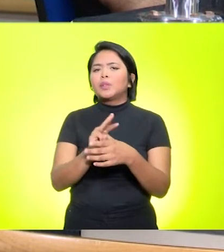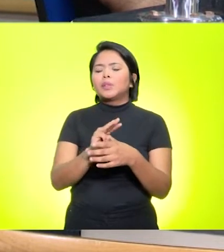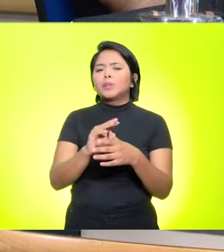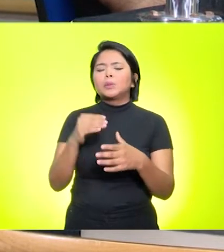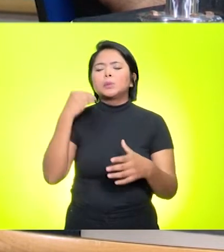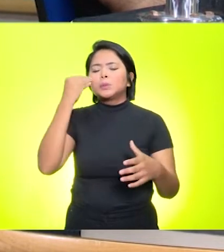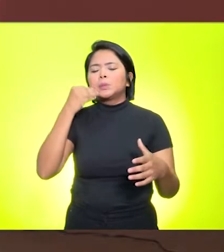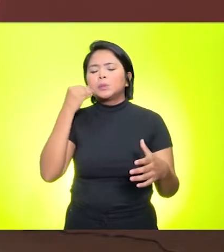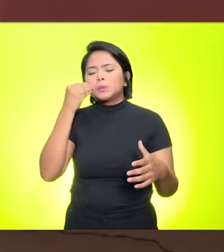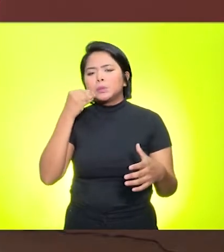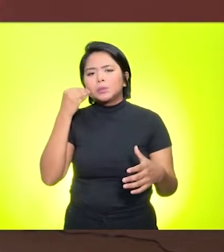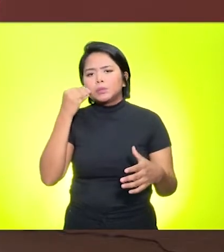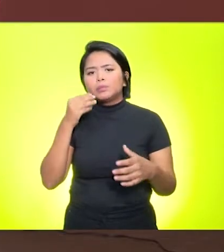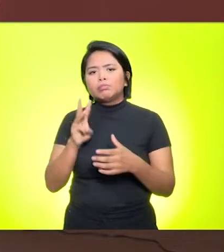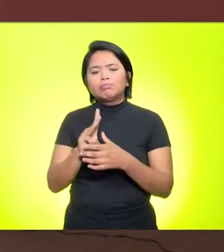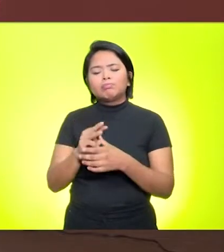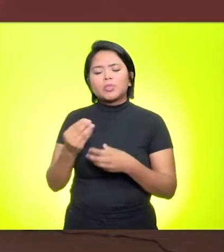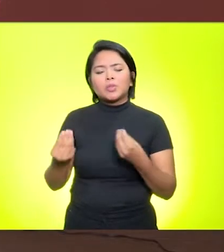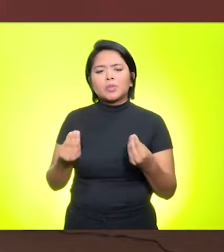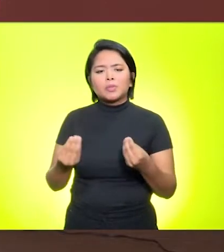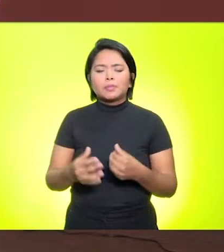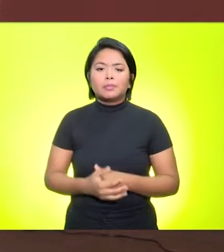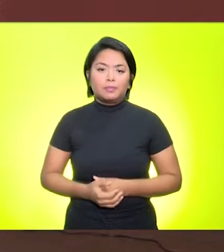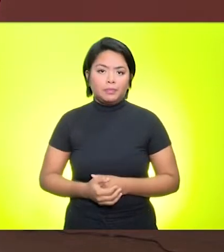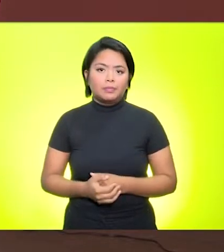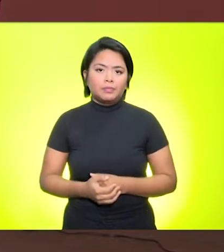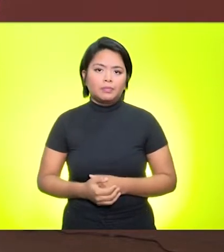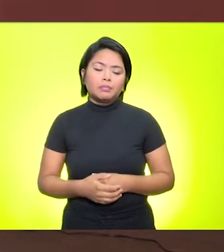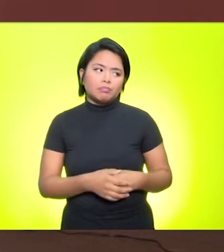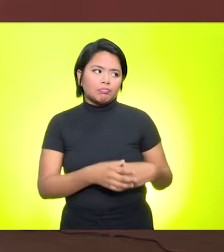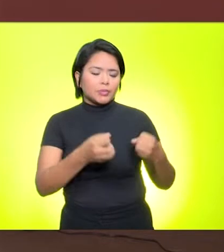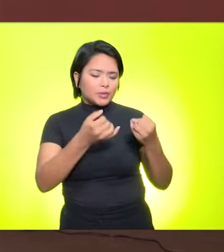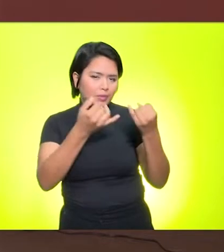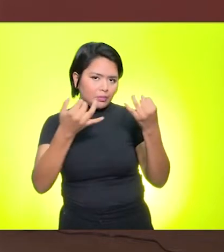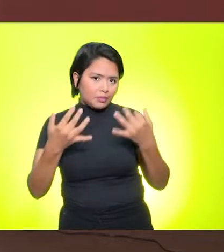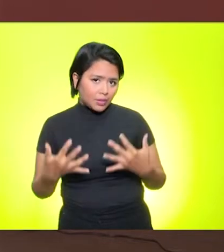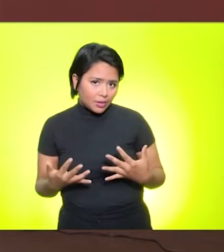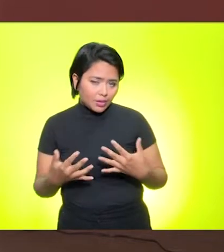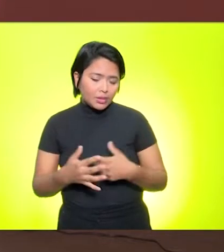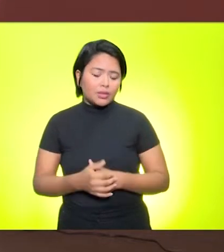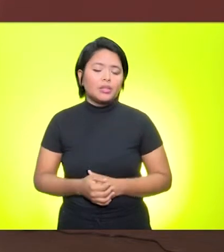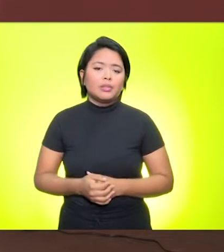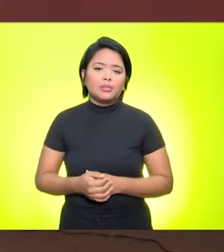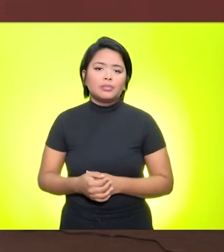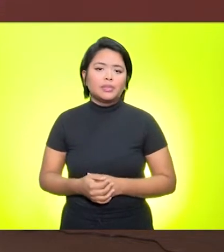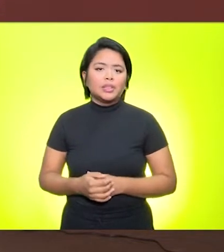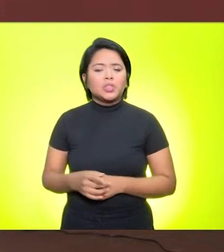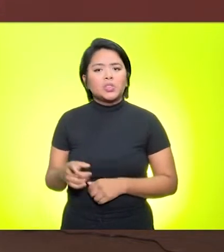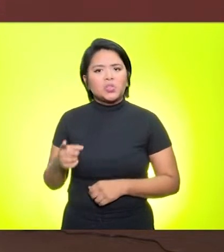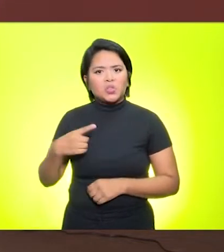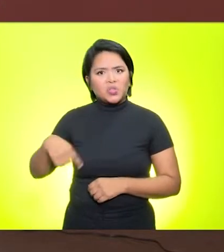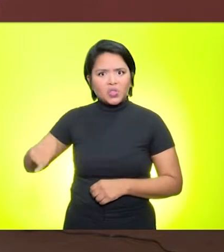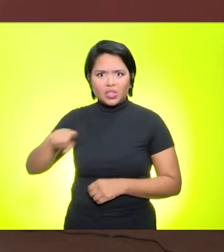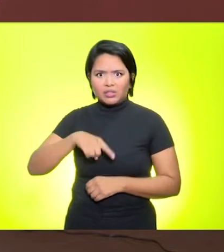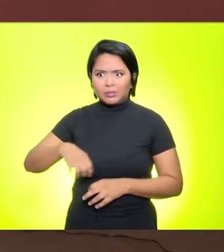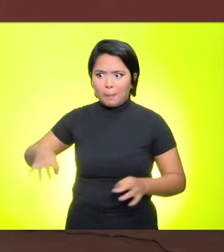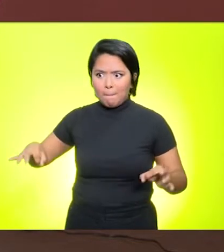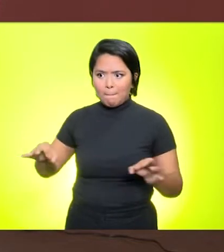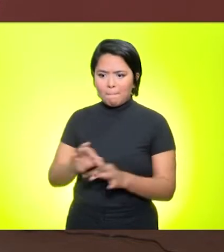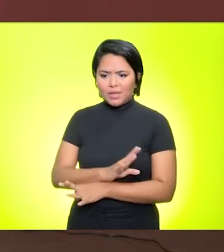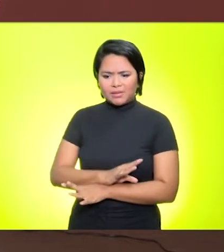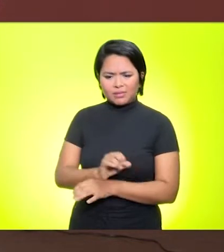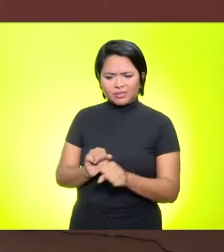passou por este momento? Primeiro, como eu falei bem no início, nós não estávamos preparados e ninguém estava